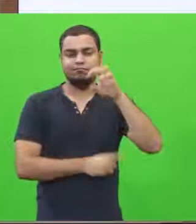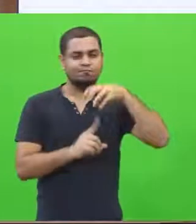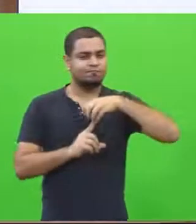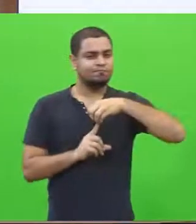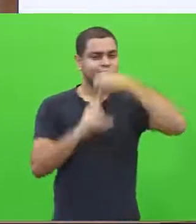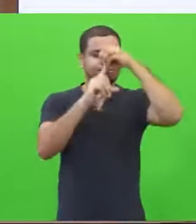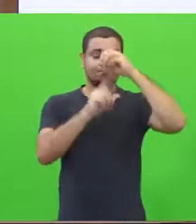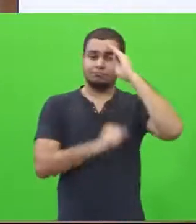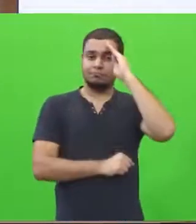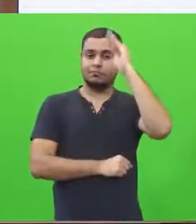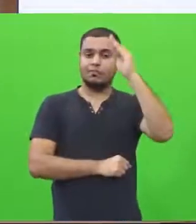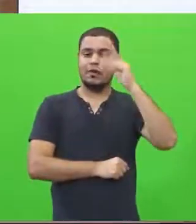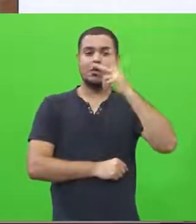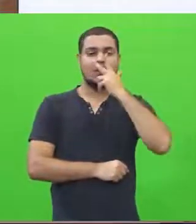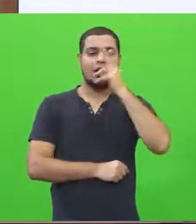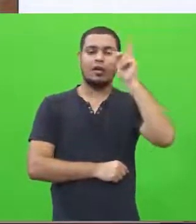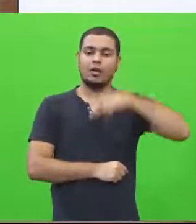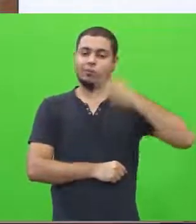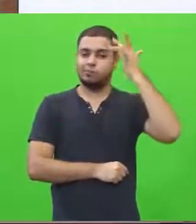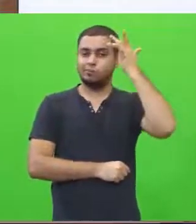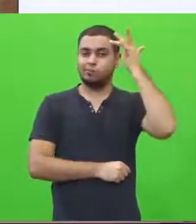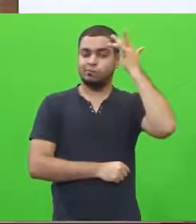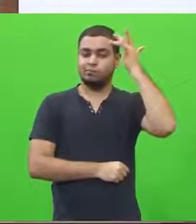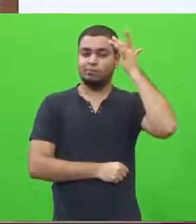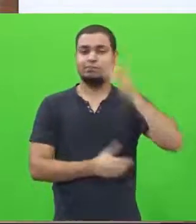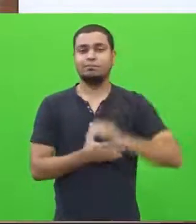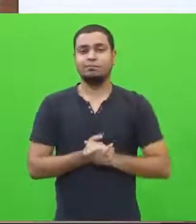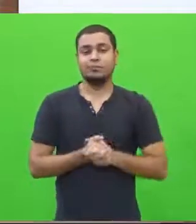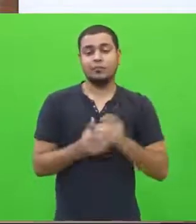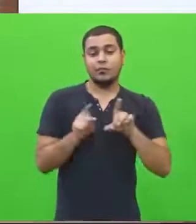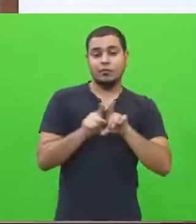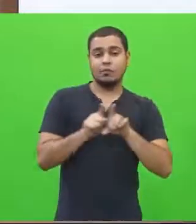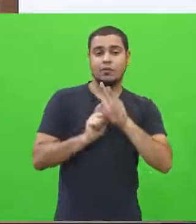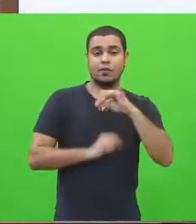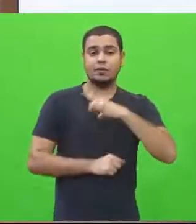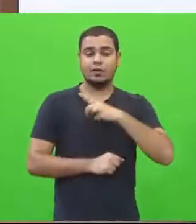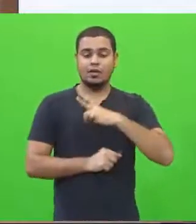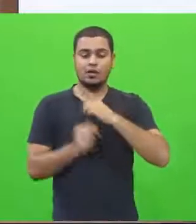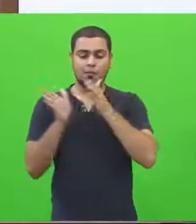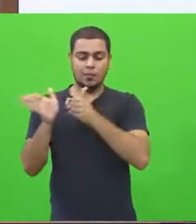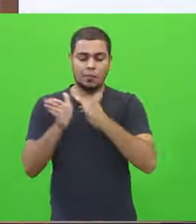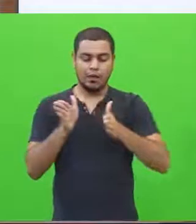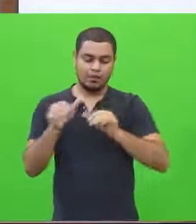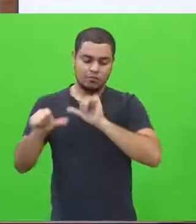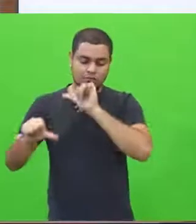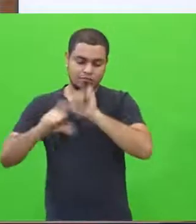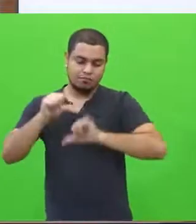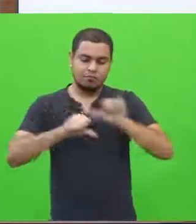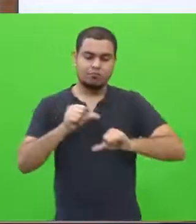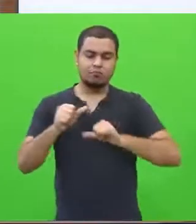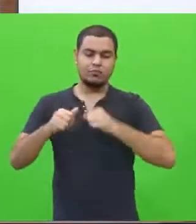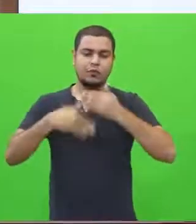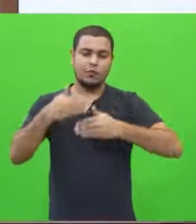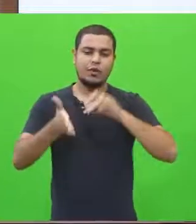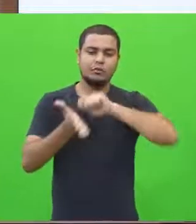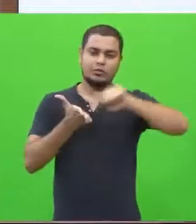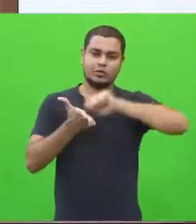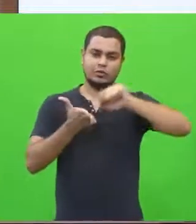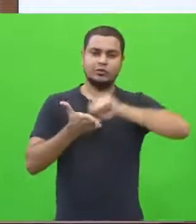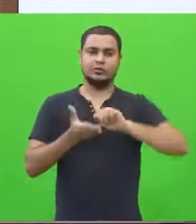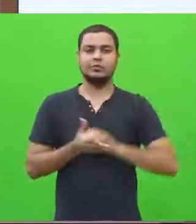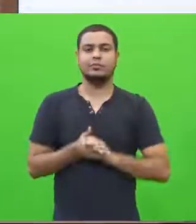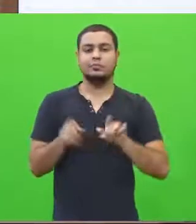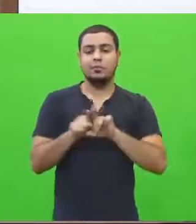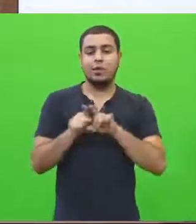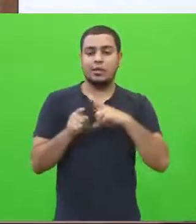5, que é o nível considerado excelente. Que aí nós vamos ter um processo, uma escrita de redação, onde vão